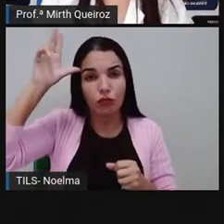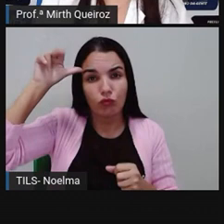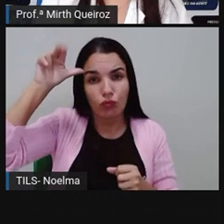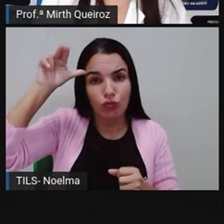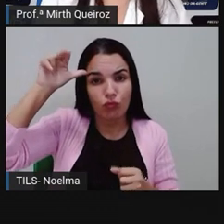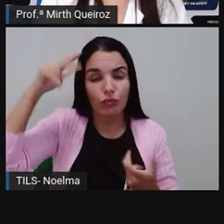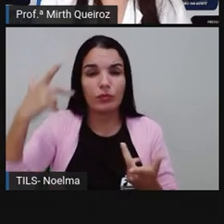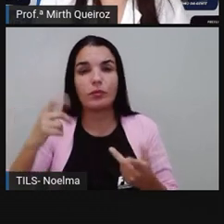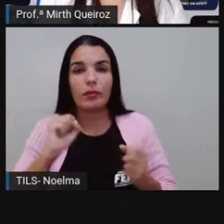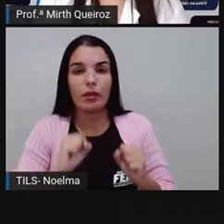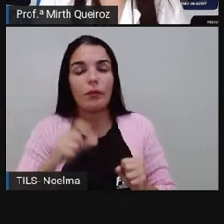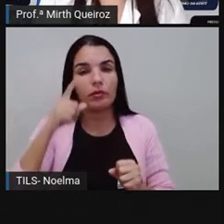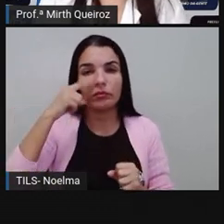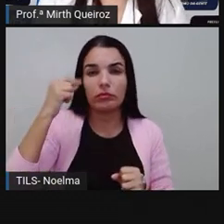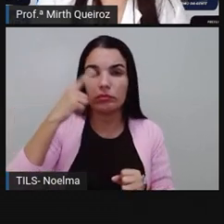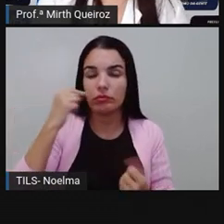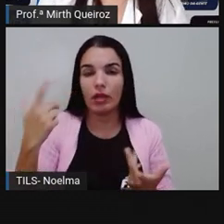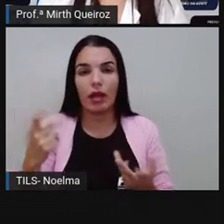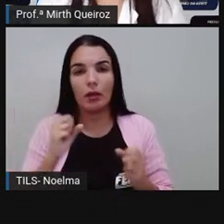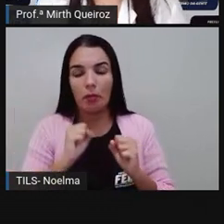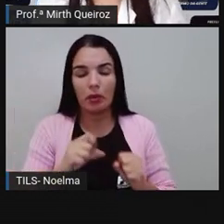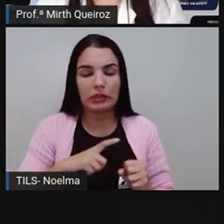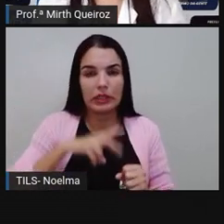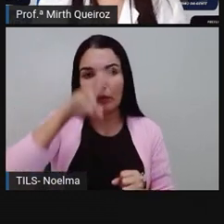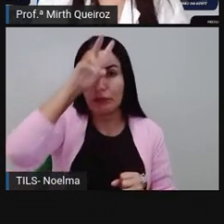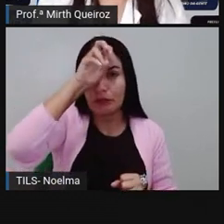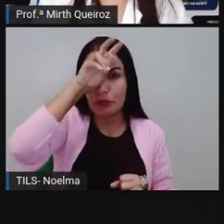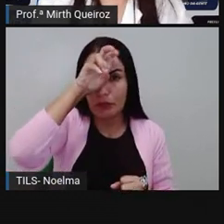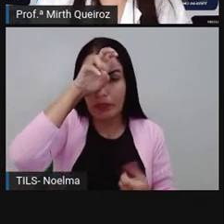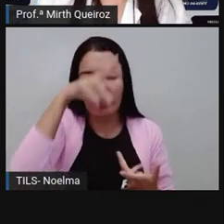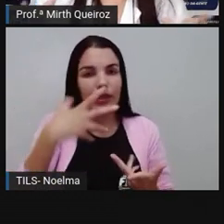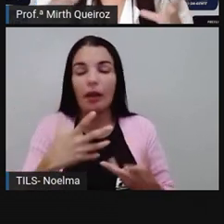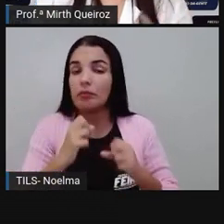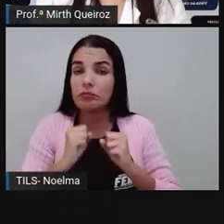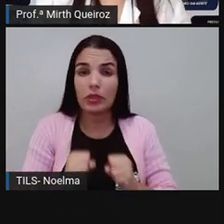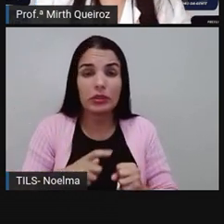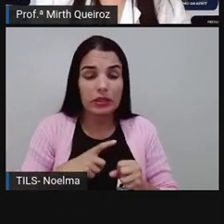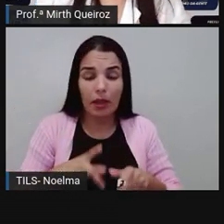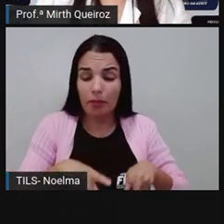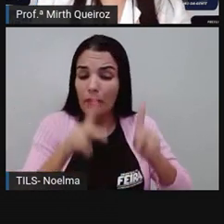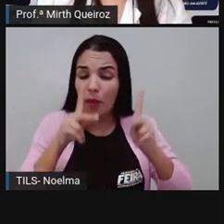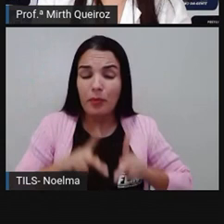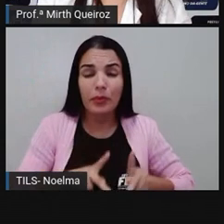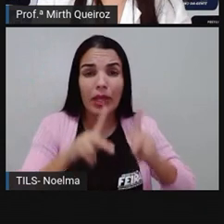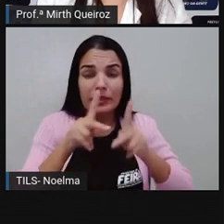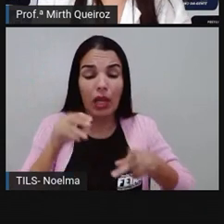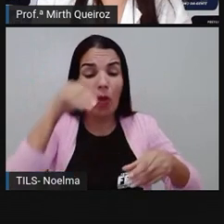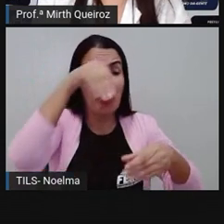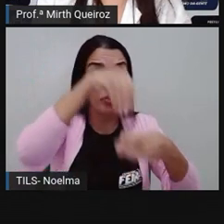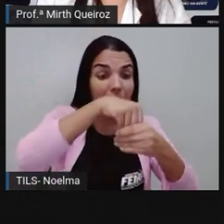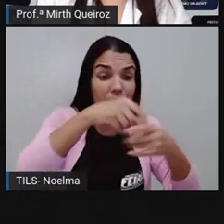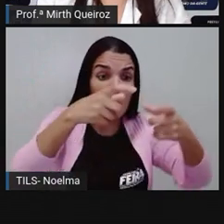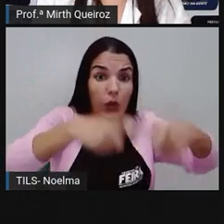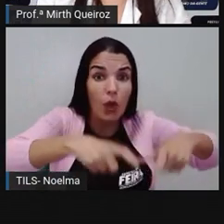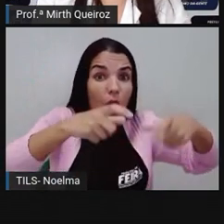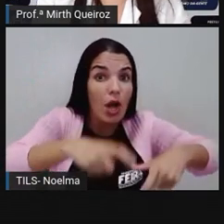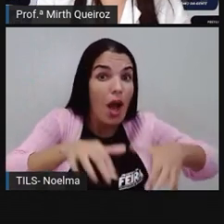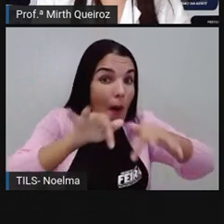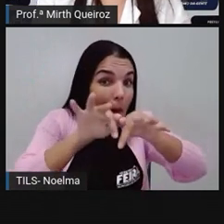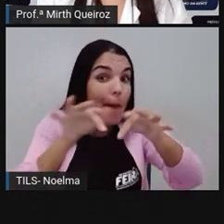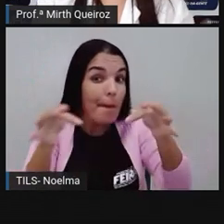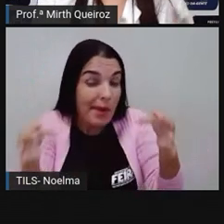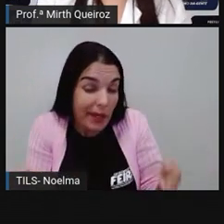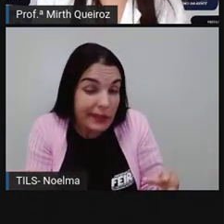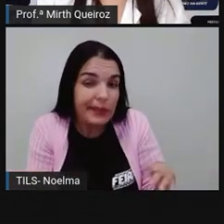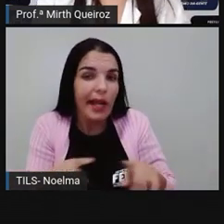pode ter gatos, ali pode ter formigas. As populações que ocorrem dentro deste local, né?